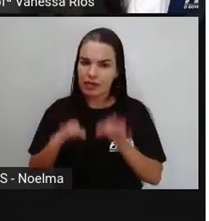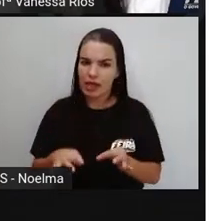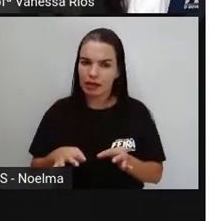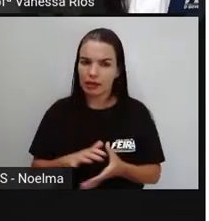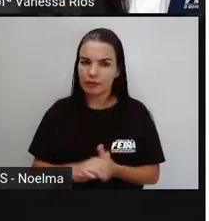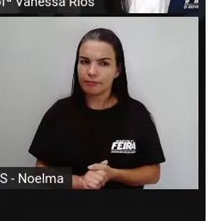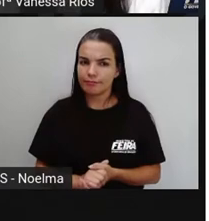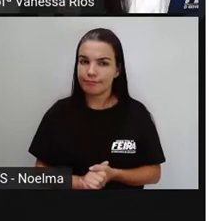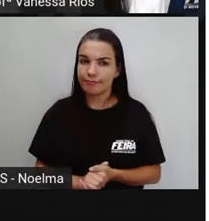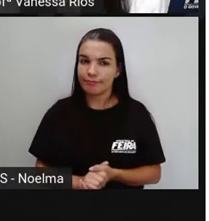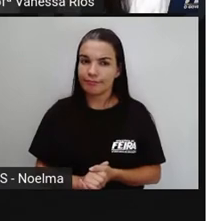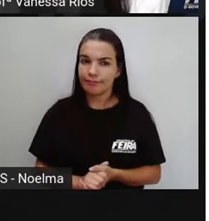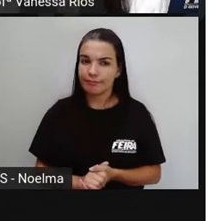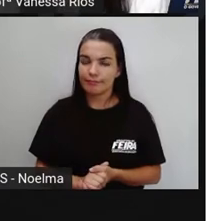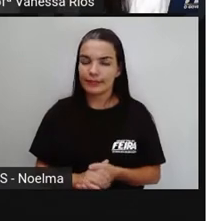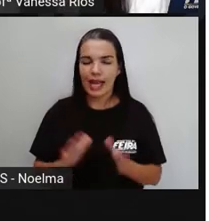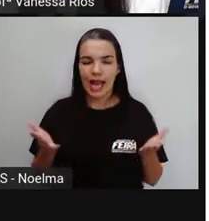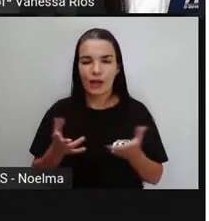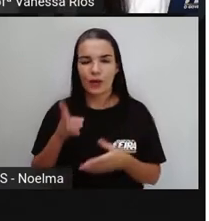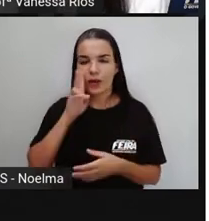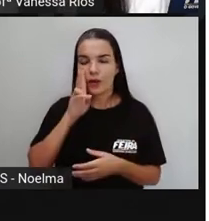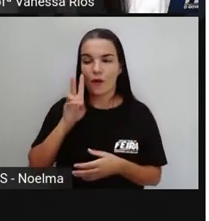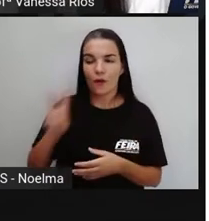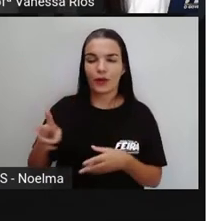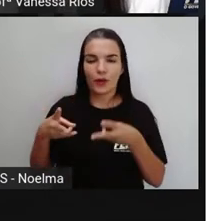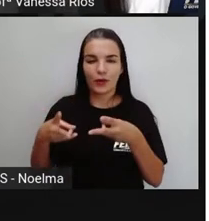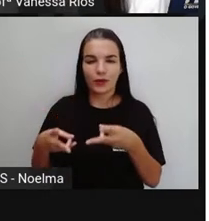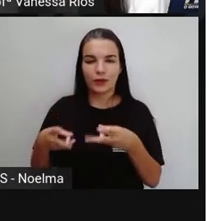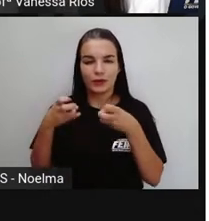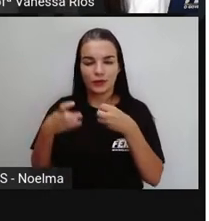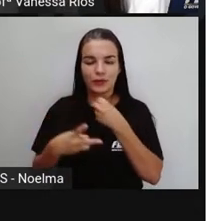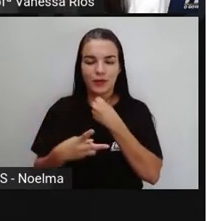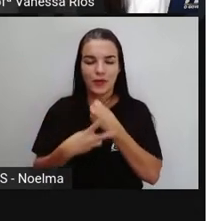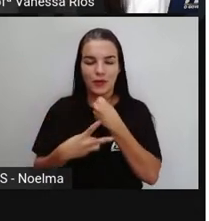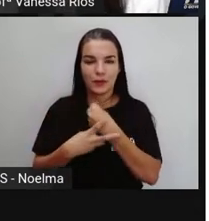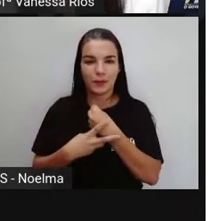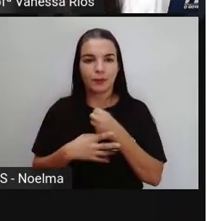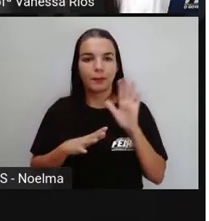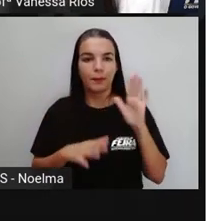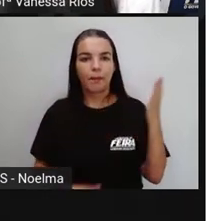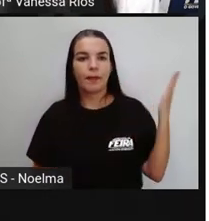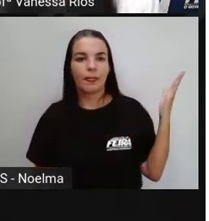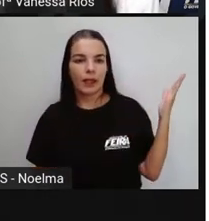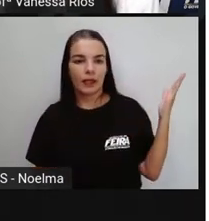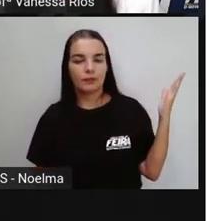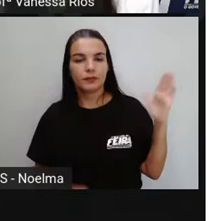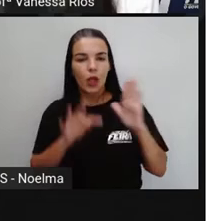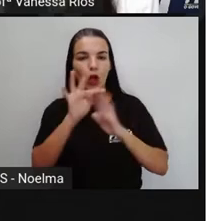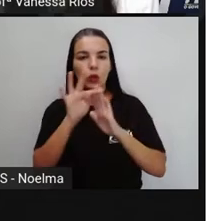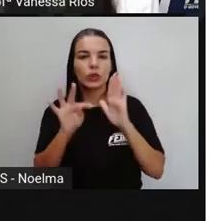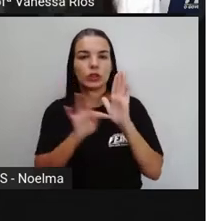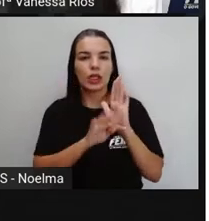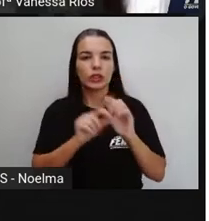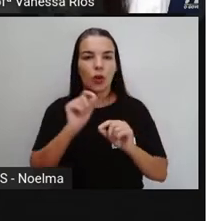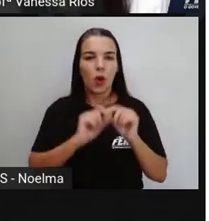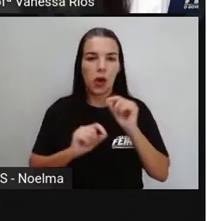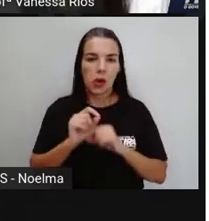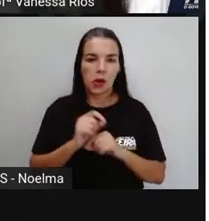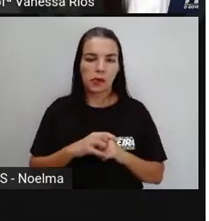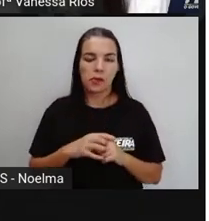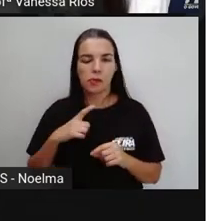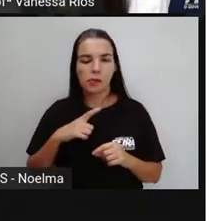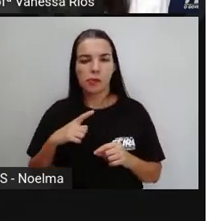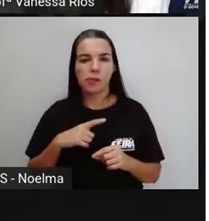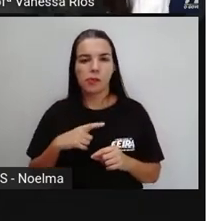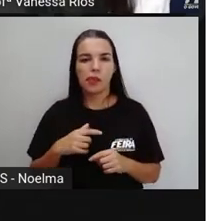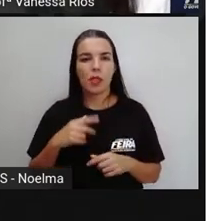Olhem só. E olhem então nos verbos do texto. Pensando lá naqueles verbos sobre o coral, a Pró